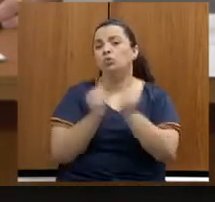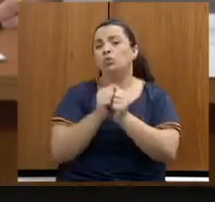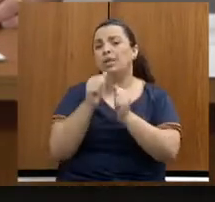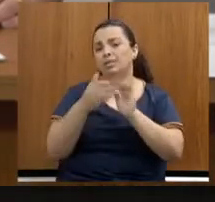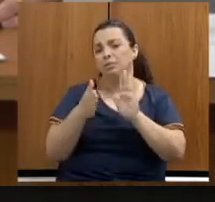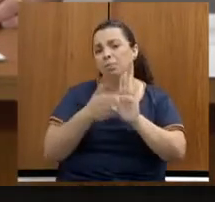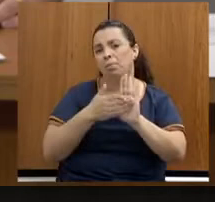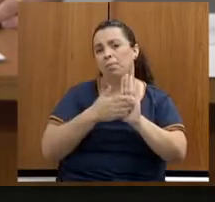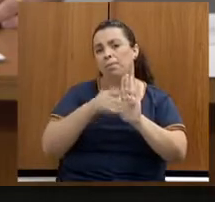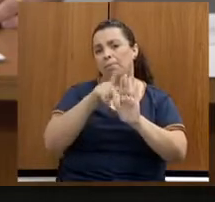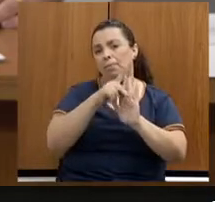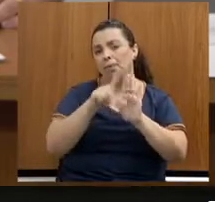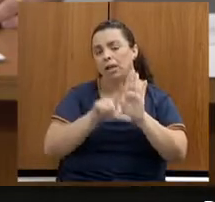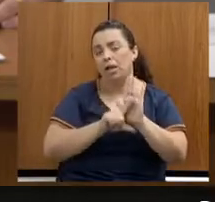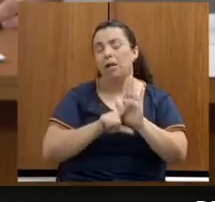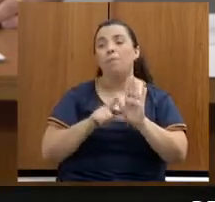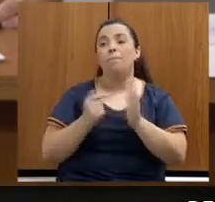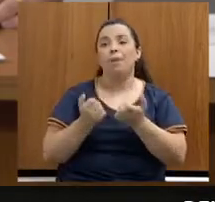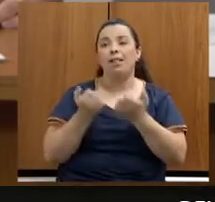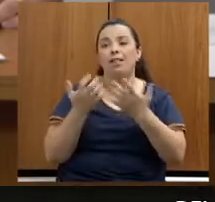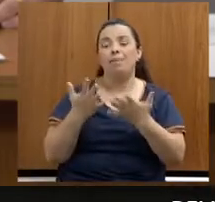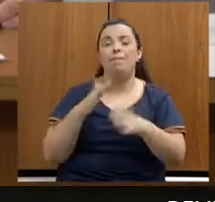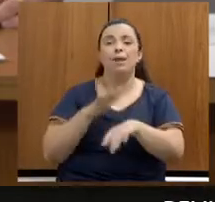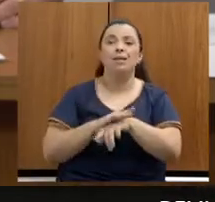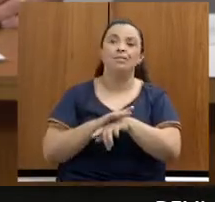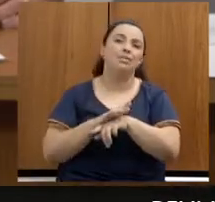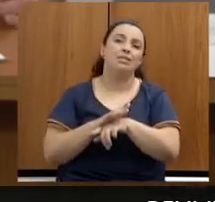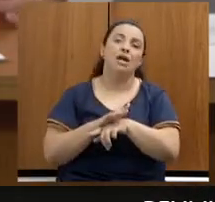contribuir mais com questão de emprego em Minas Gerais.